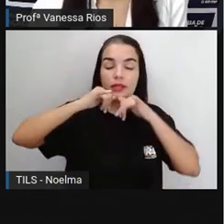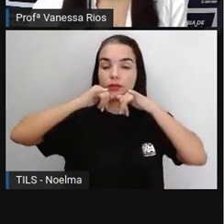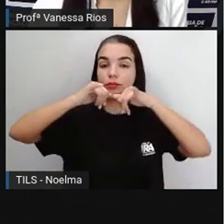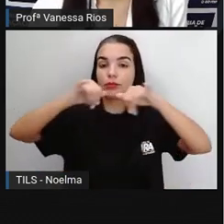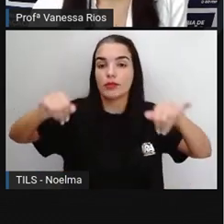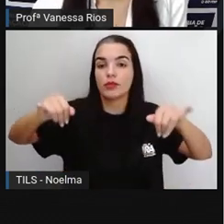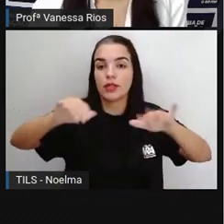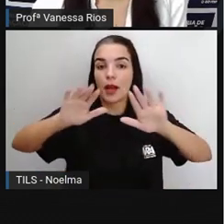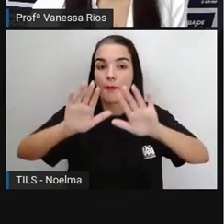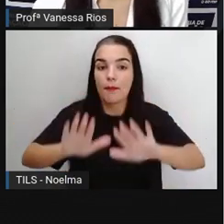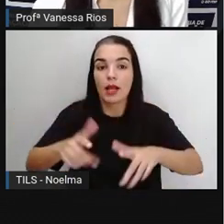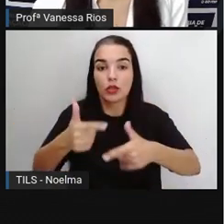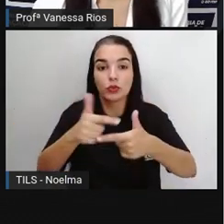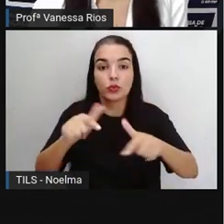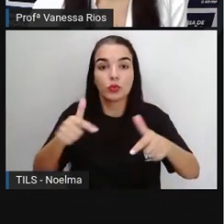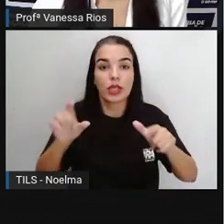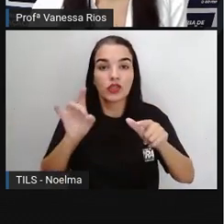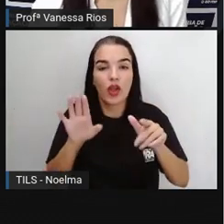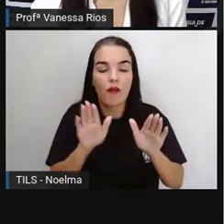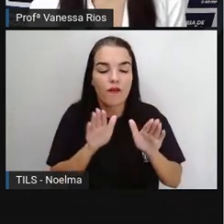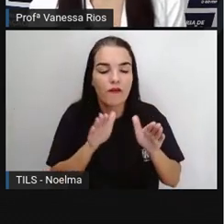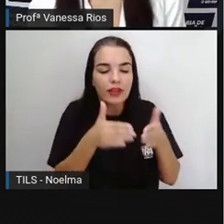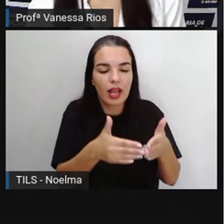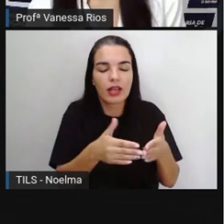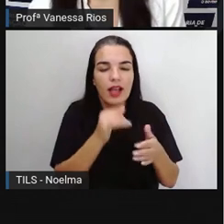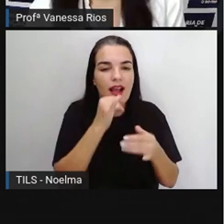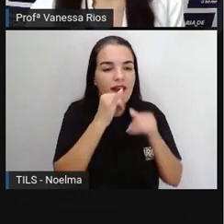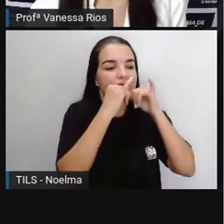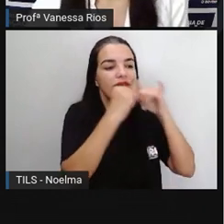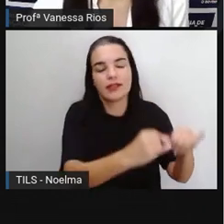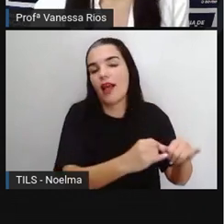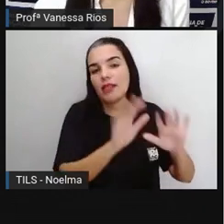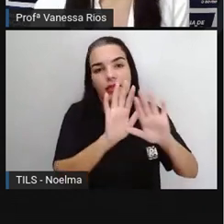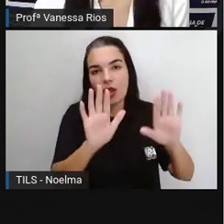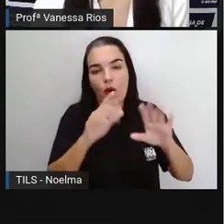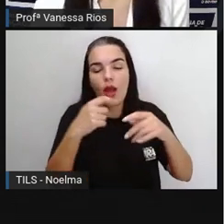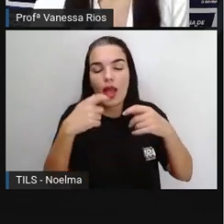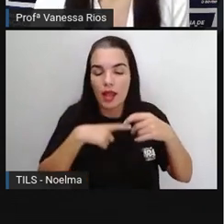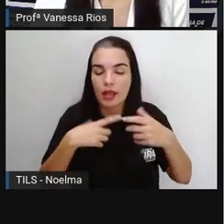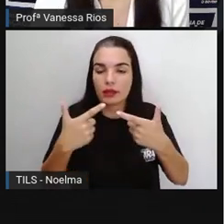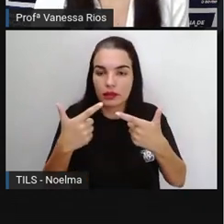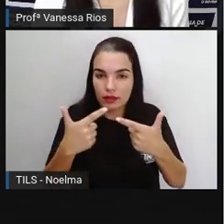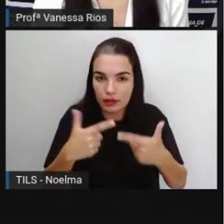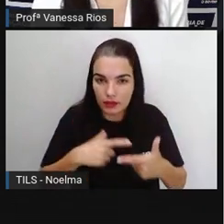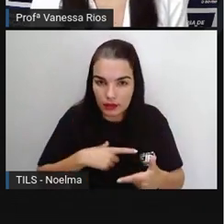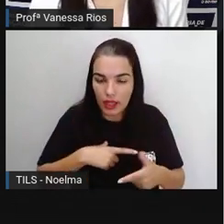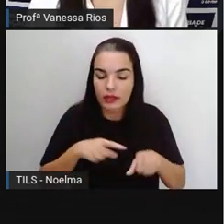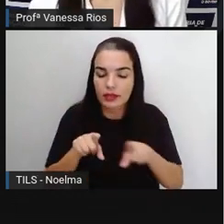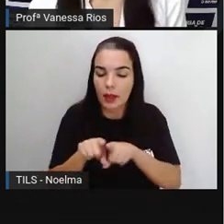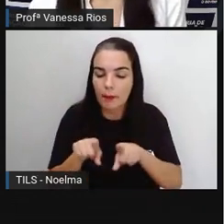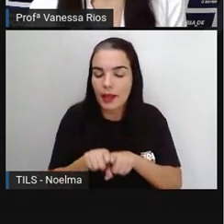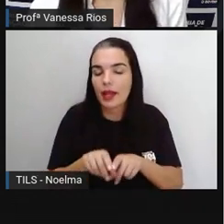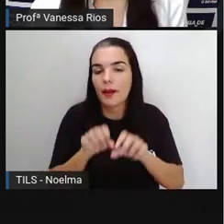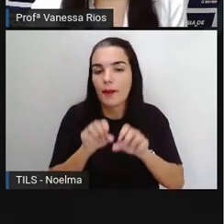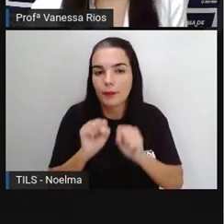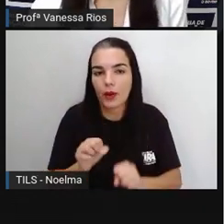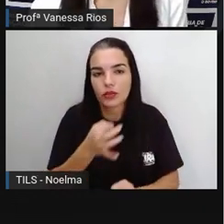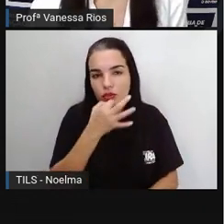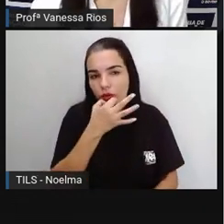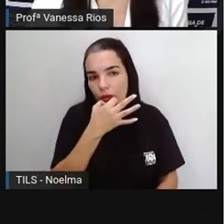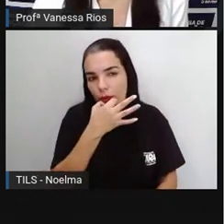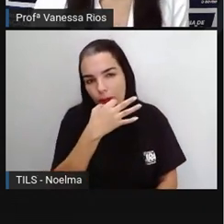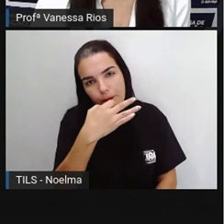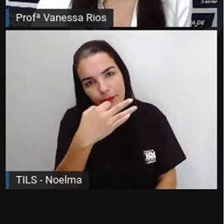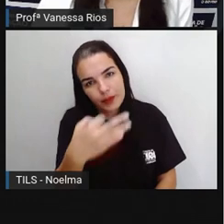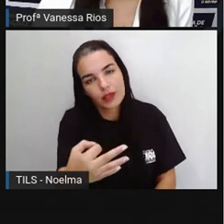pois não tem como única finalidade noticiar algo. Então não é simplesmente narrar fatos importantes, mas